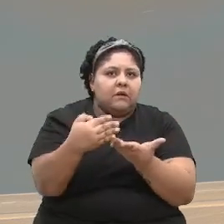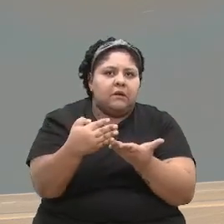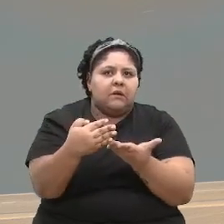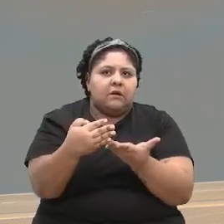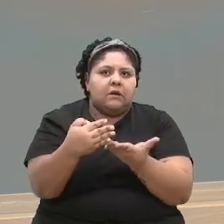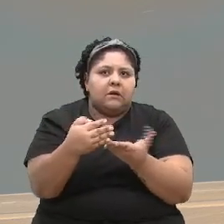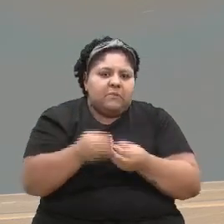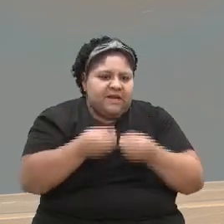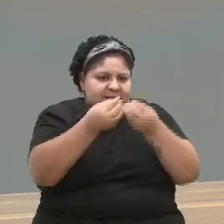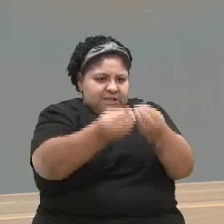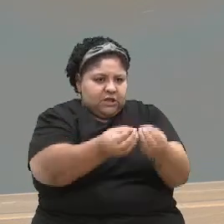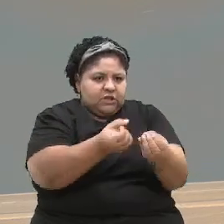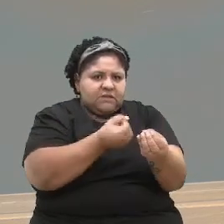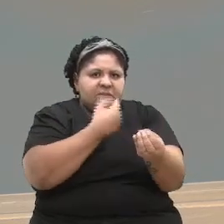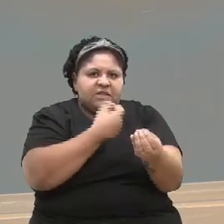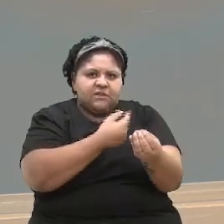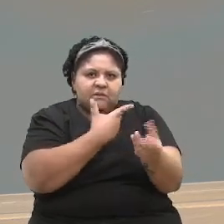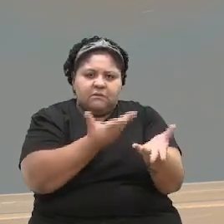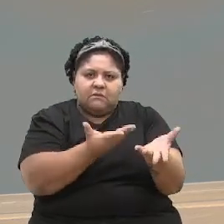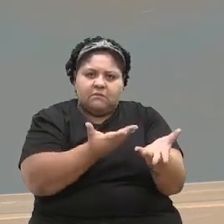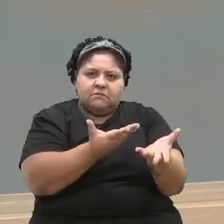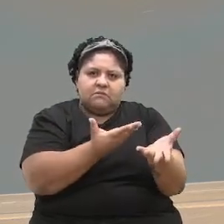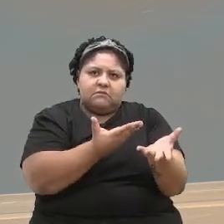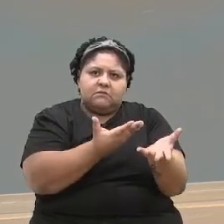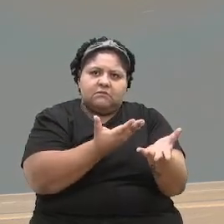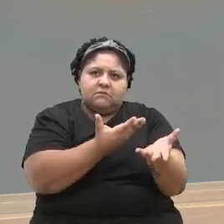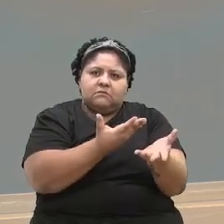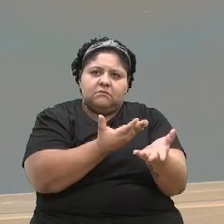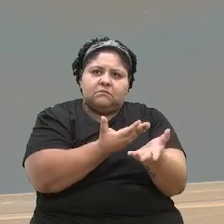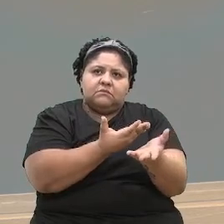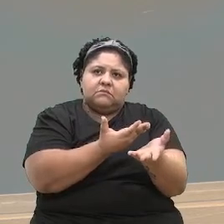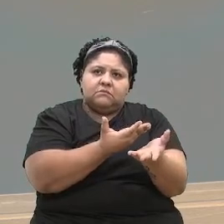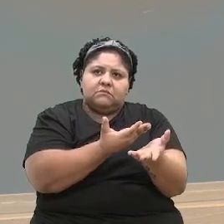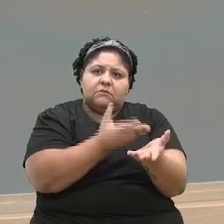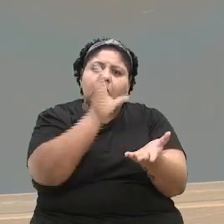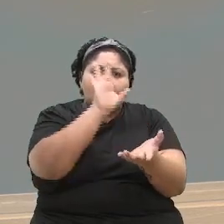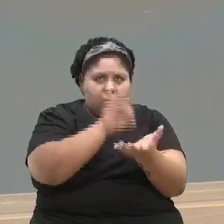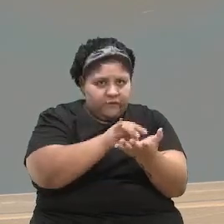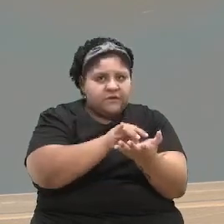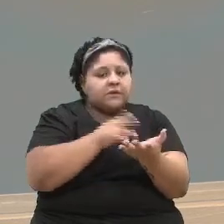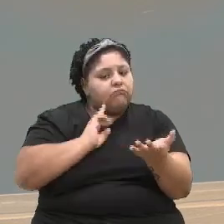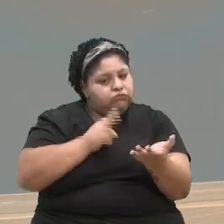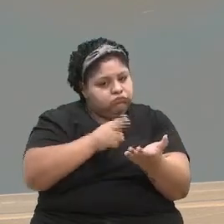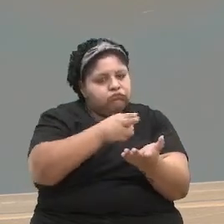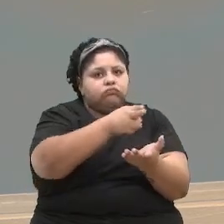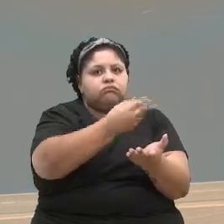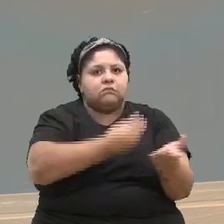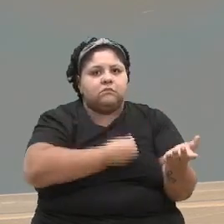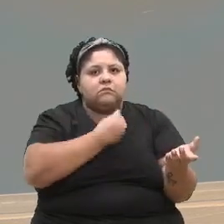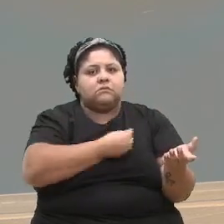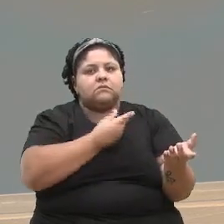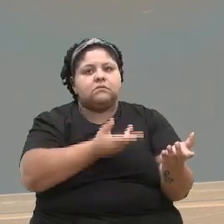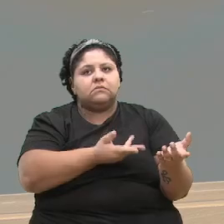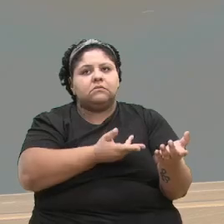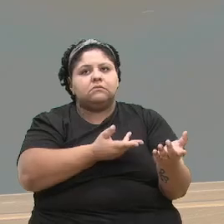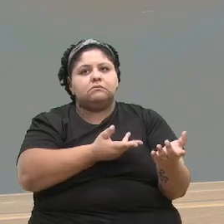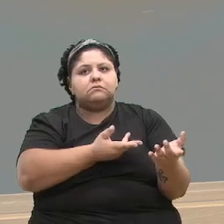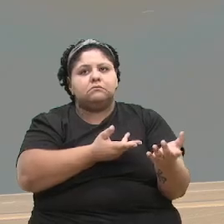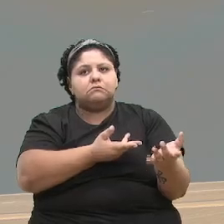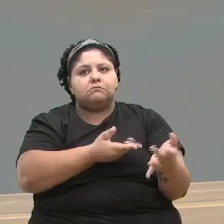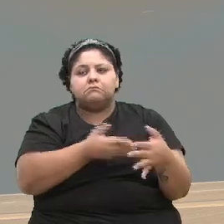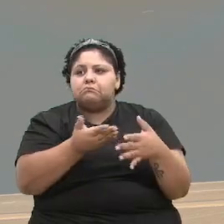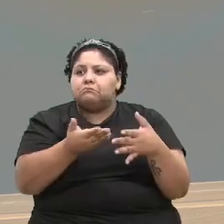fornecimento até permanece, para o resto da vida, simplesmente